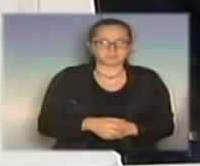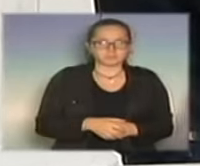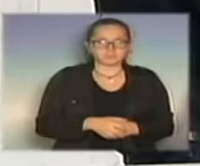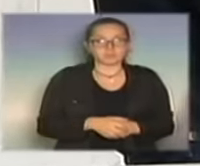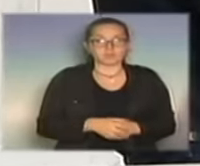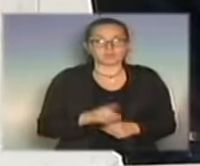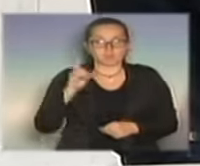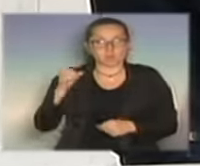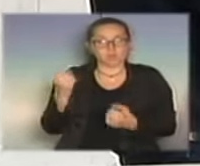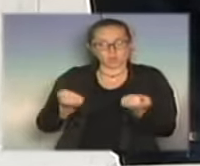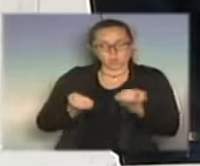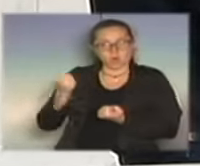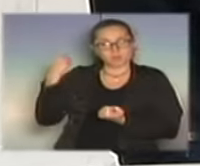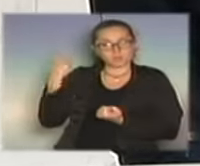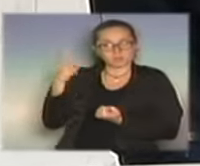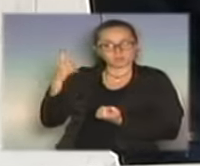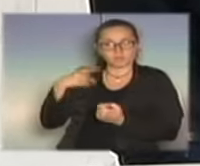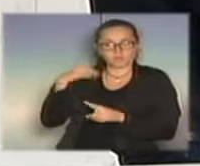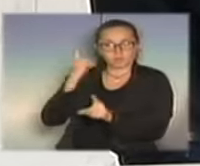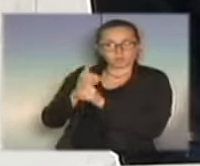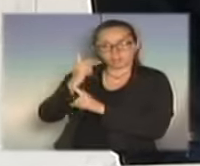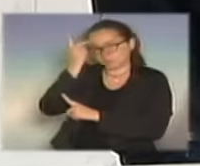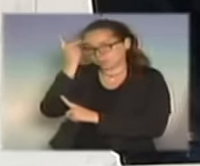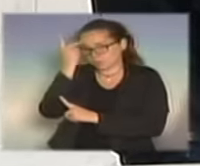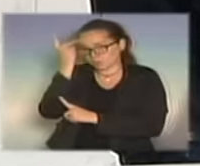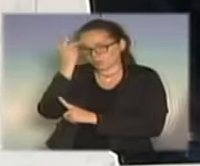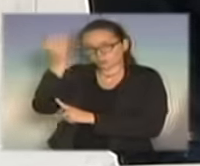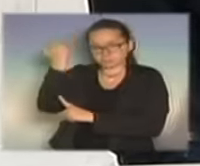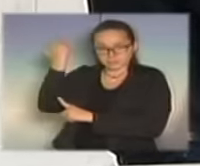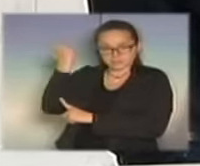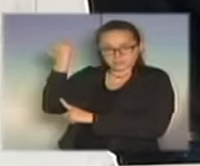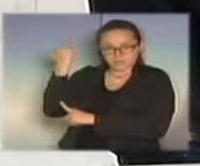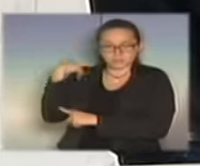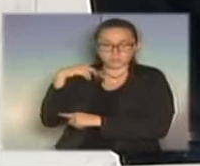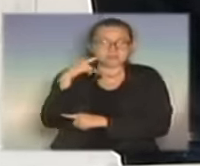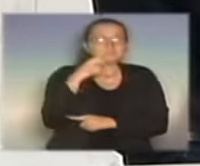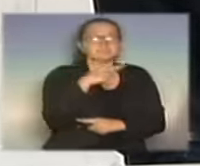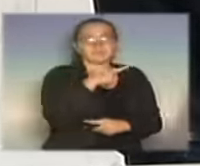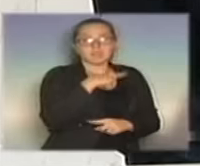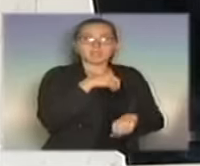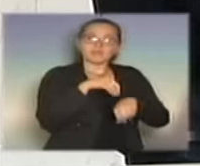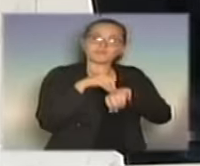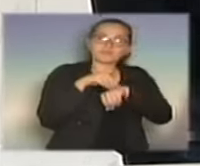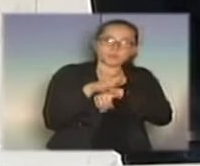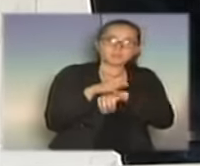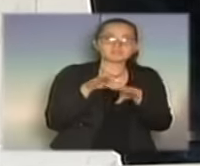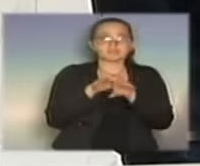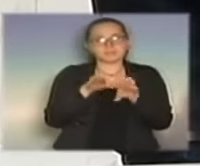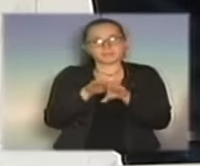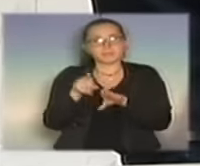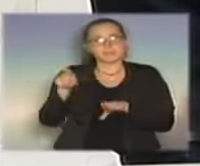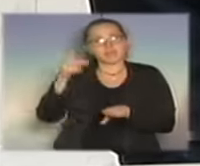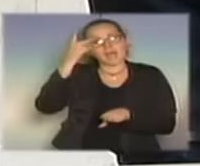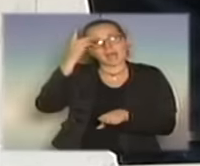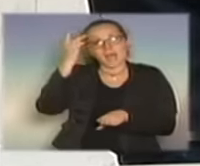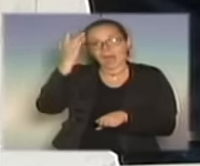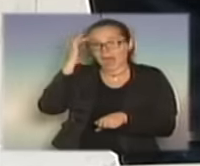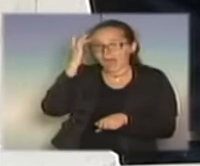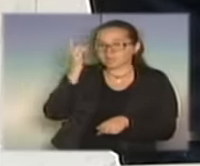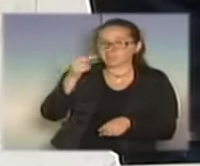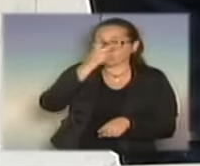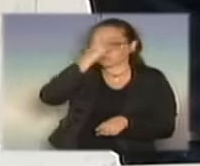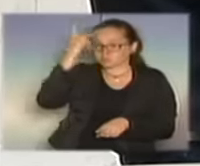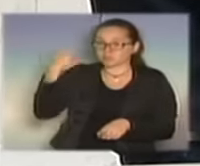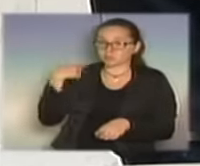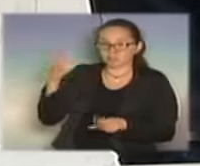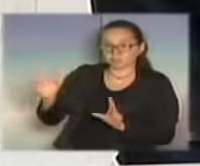O carro dele foi encontrado em São Paulo alguns dias atrás e se tem informação que talvez um dos autores do homicídio já tivesse sido